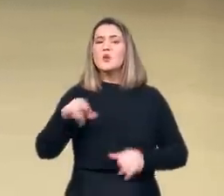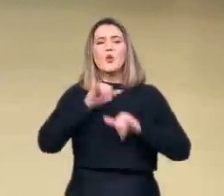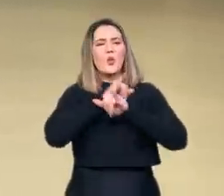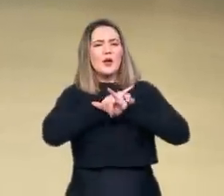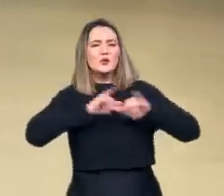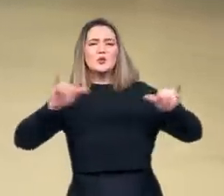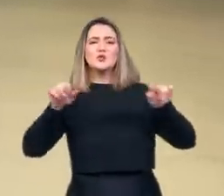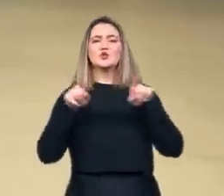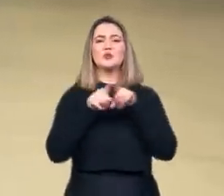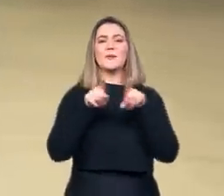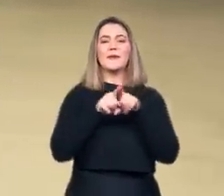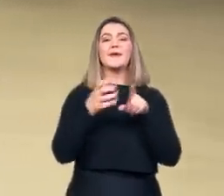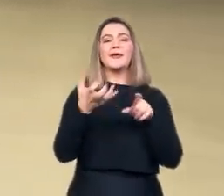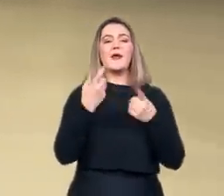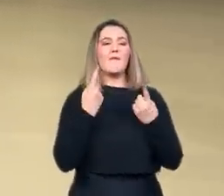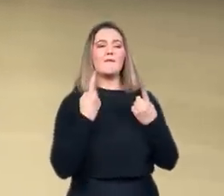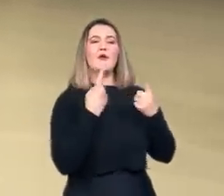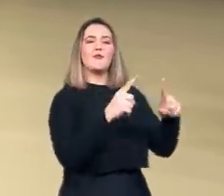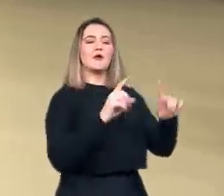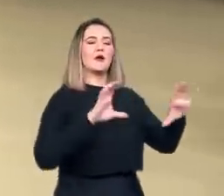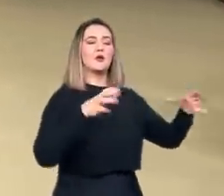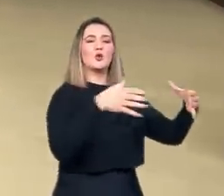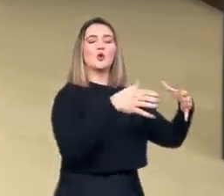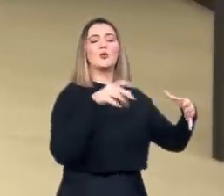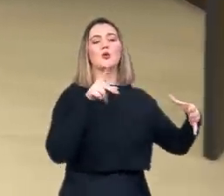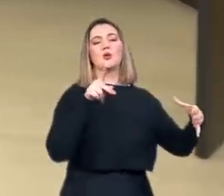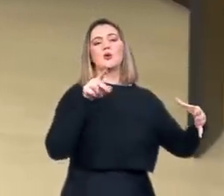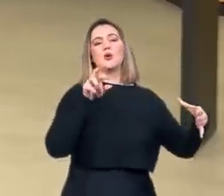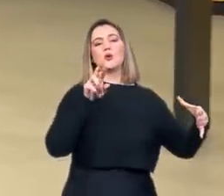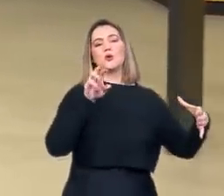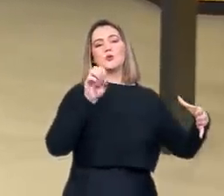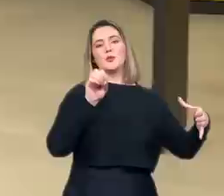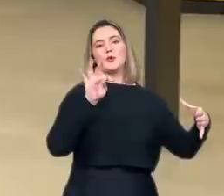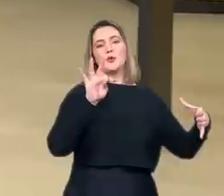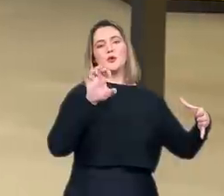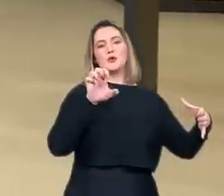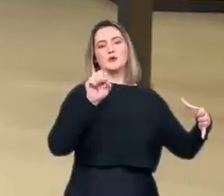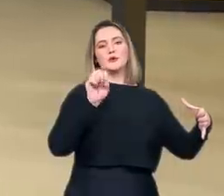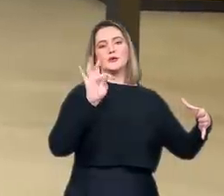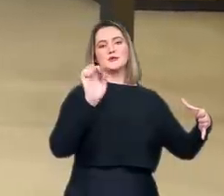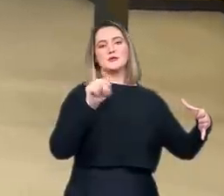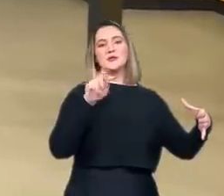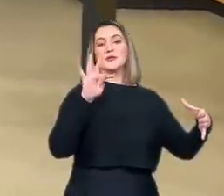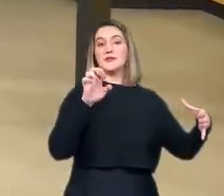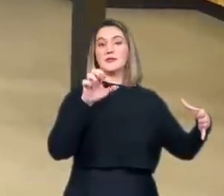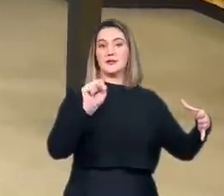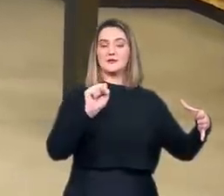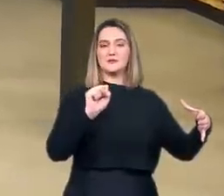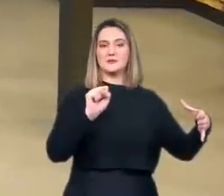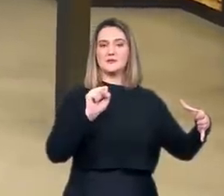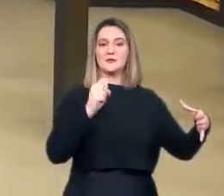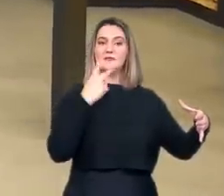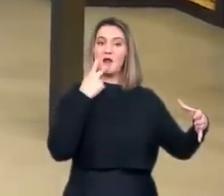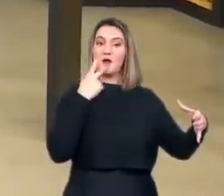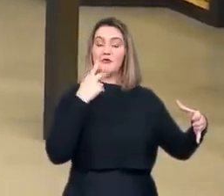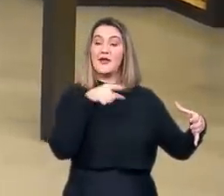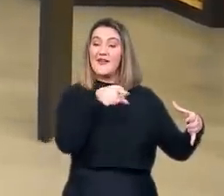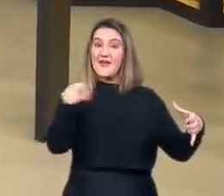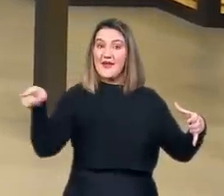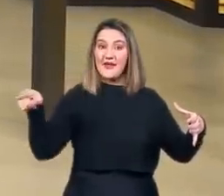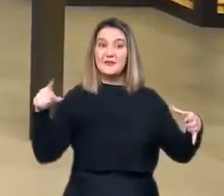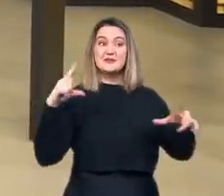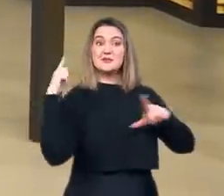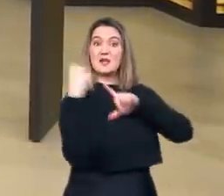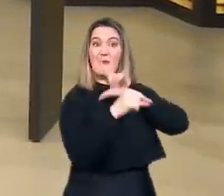cutucada nos protestantes ao afirmar que, em muitos casos, quando os condenados escapavam da captura,